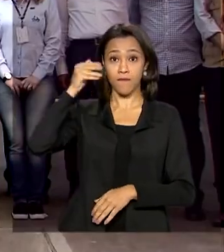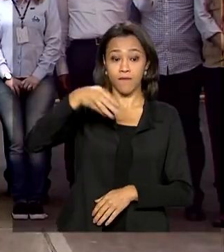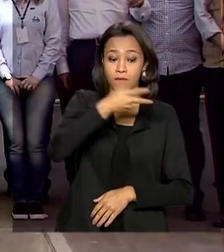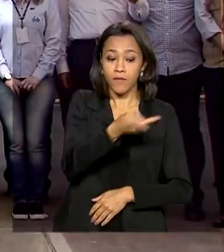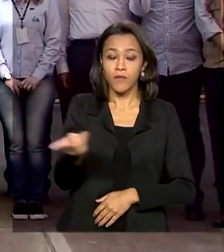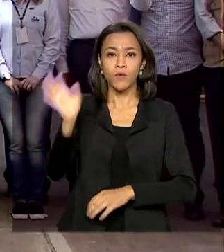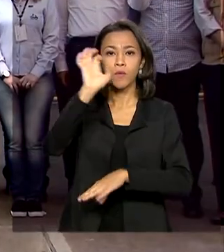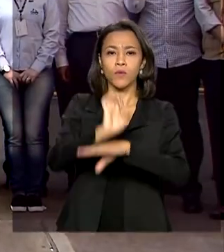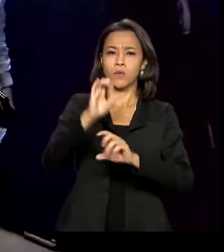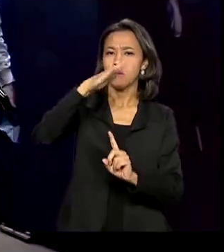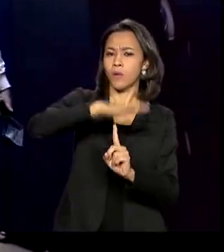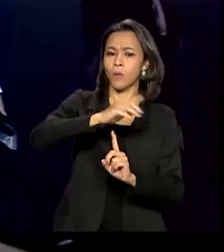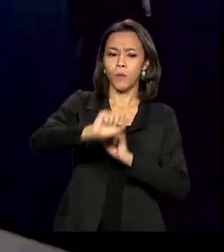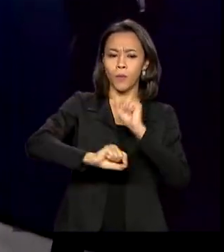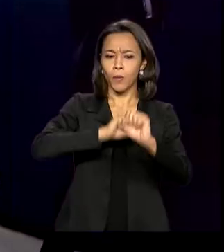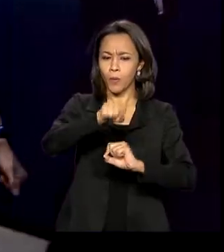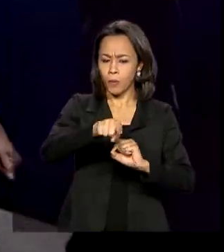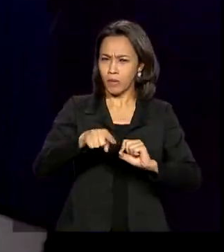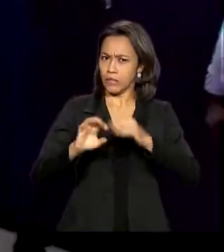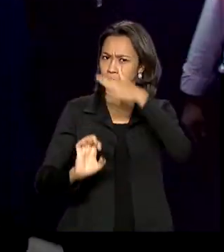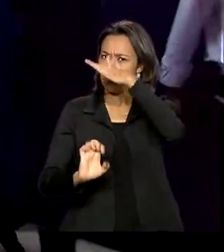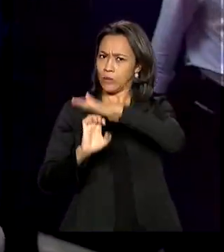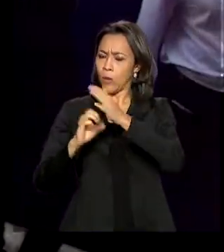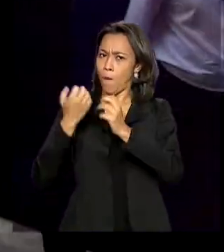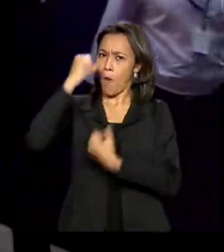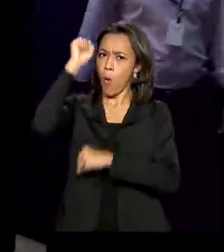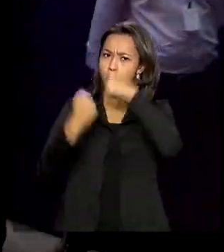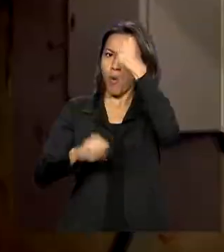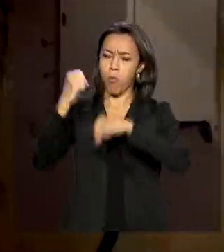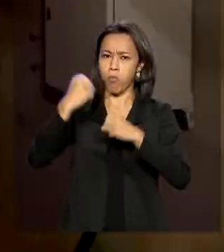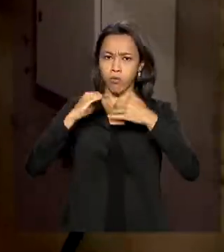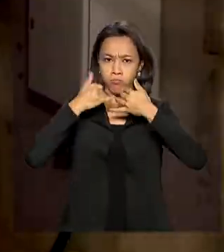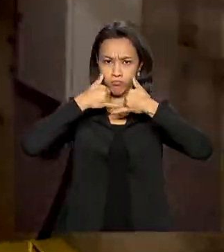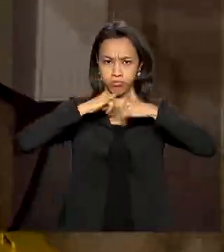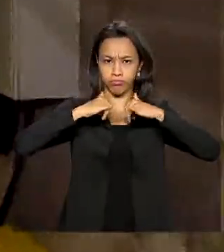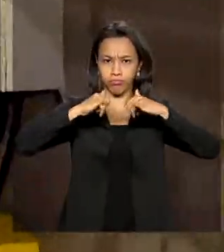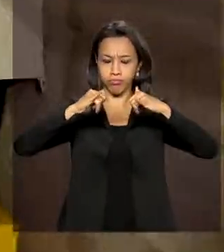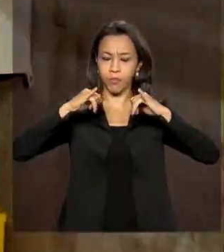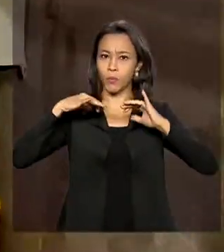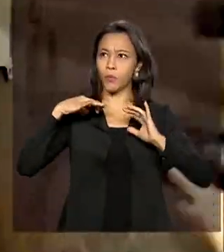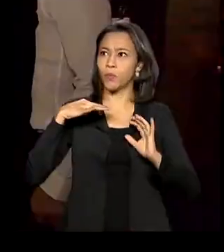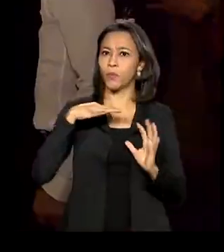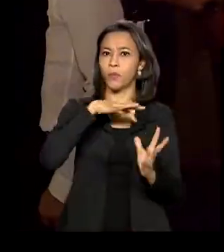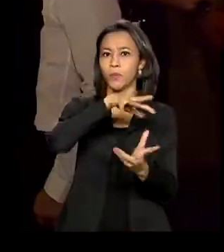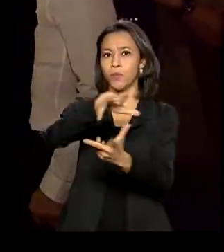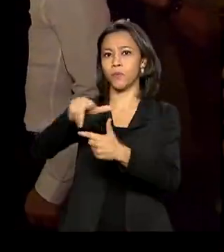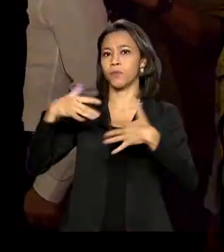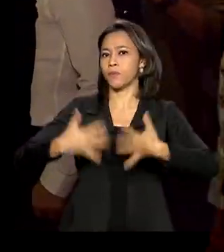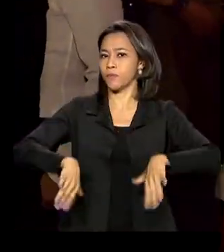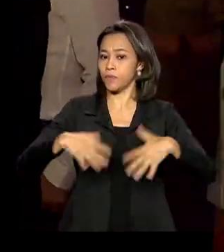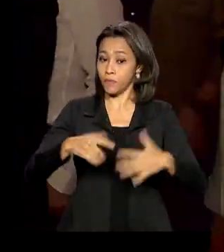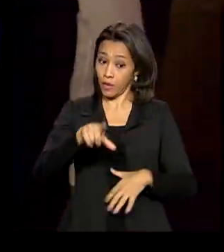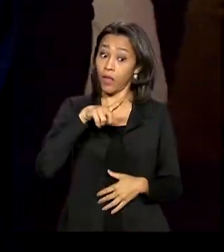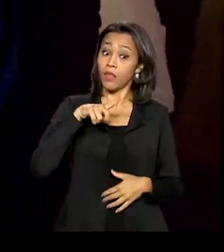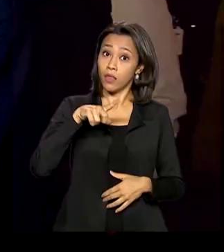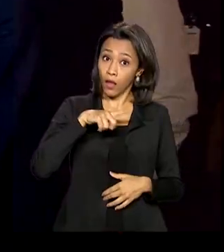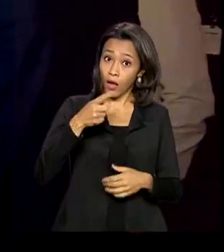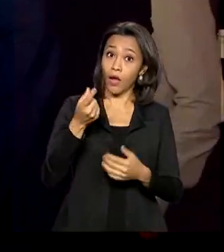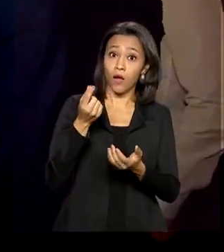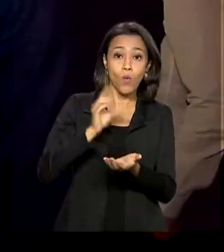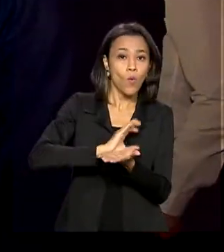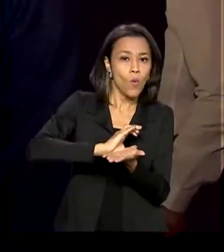Paraná, a Itaipu Binacional, a maior usina de energia limpa e renovável do planeta. A hidrelétrica tem financiado obras